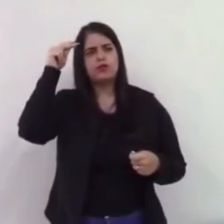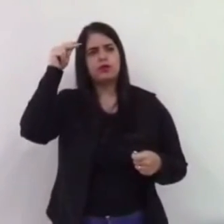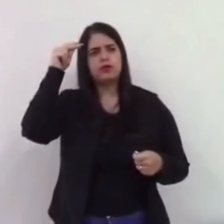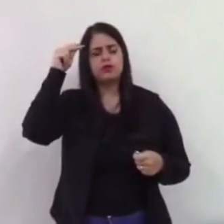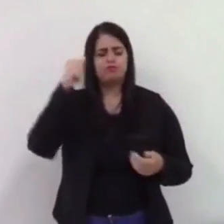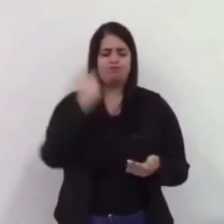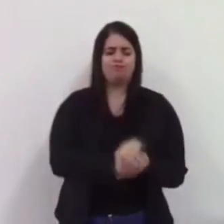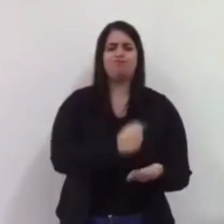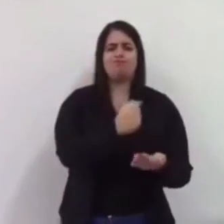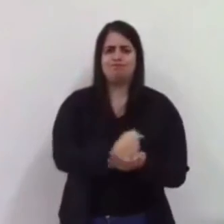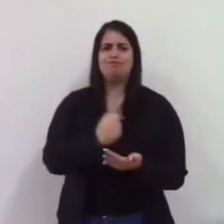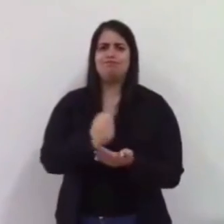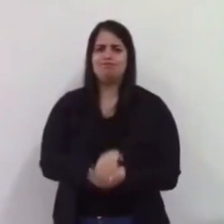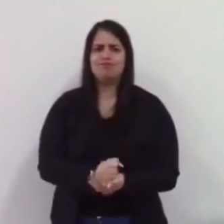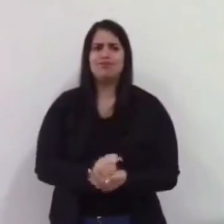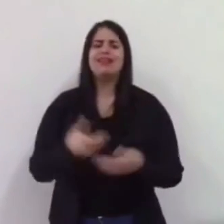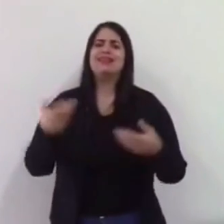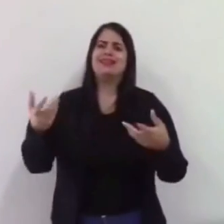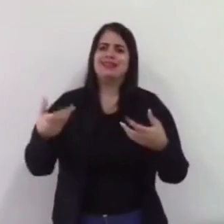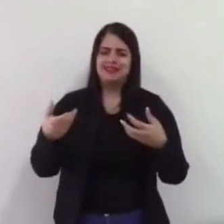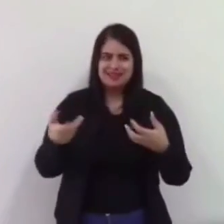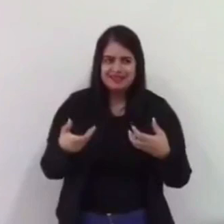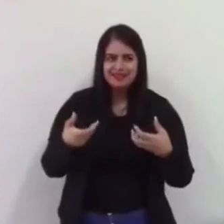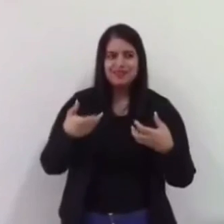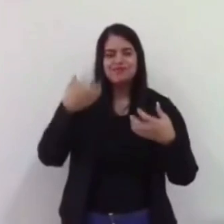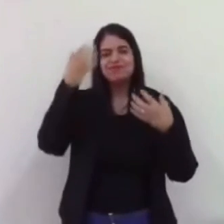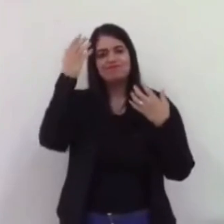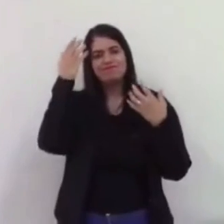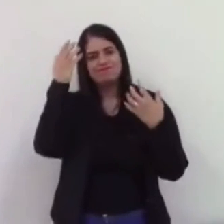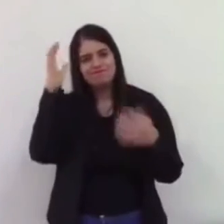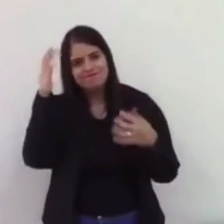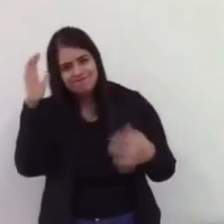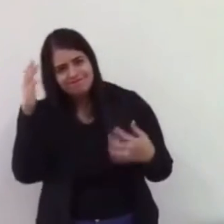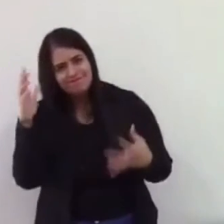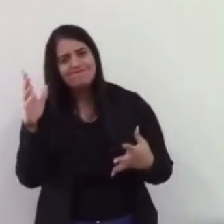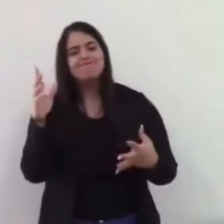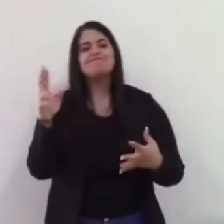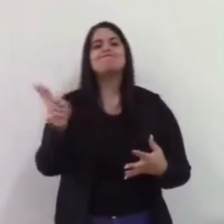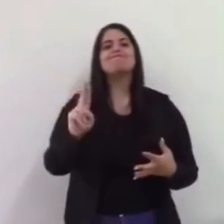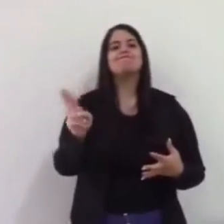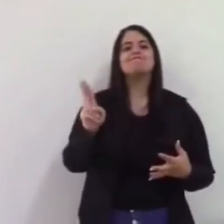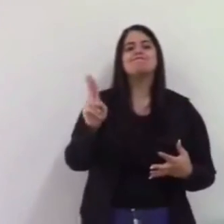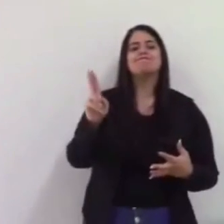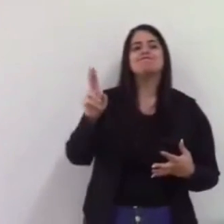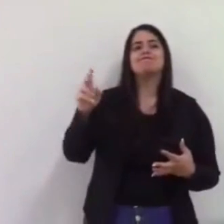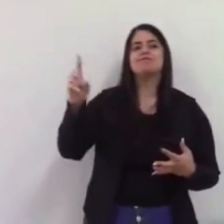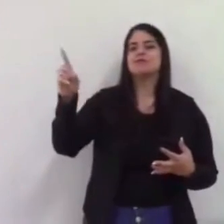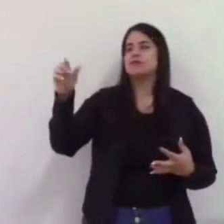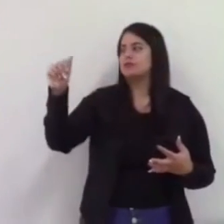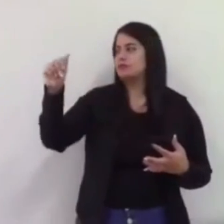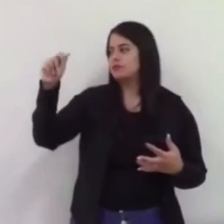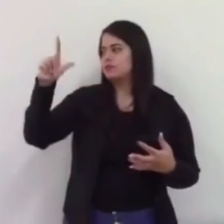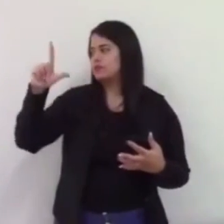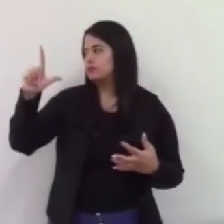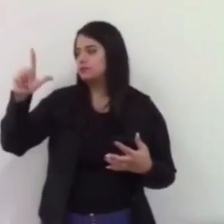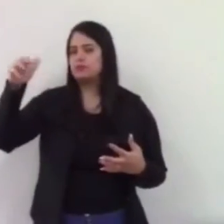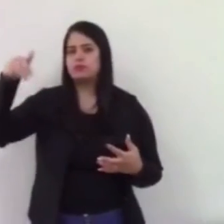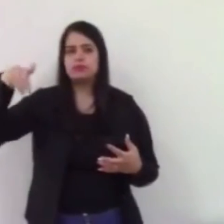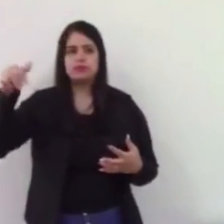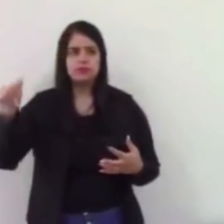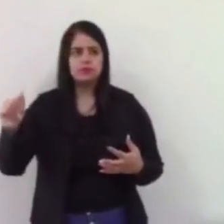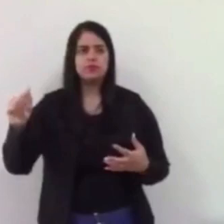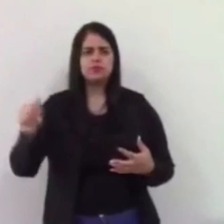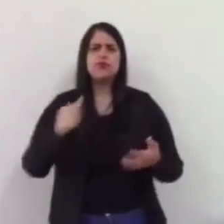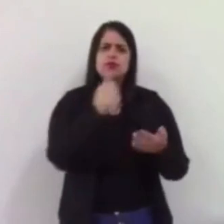cobrar. Quero agradecer também a Dalminha, que ela disse o que precisasse, procurasse ela. Então, estamos aqui para ajudar uns os outros, e a